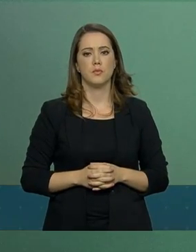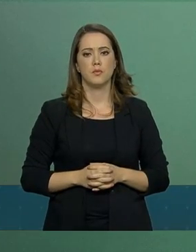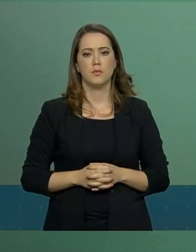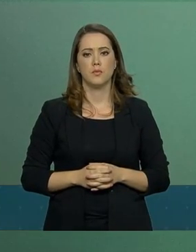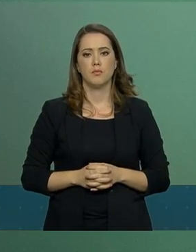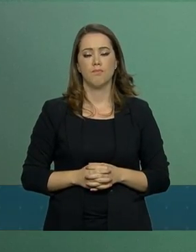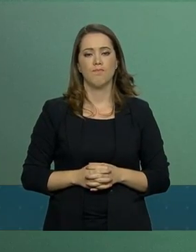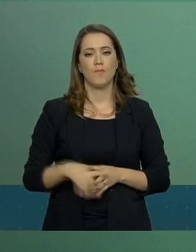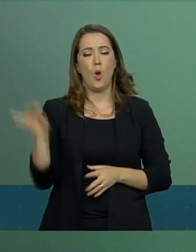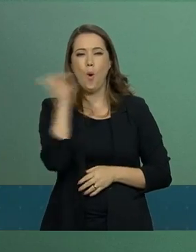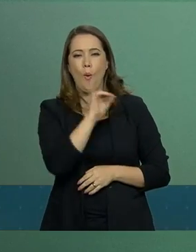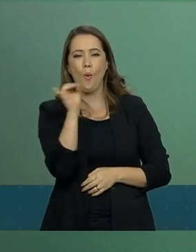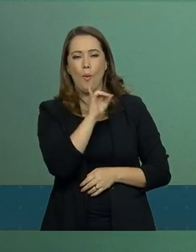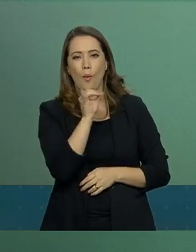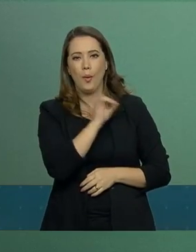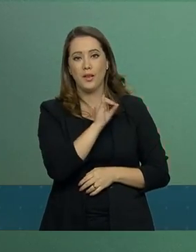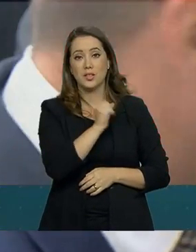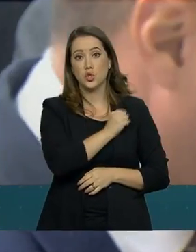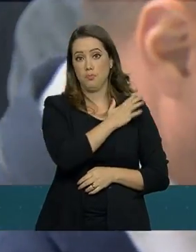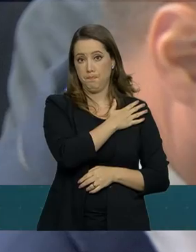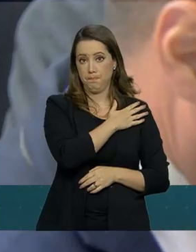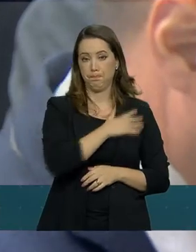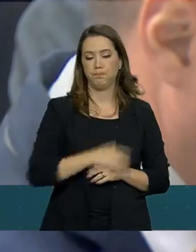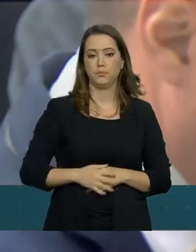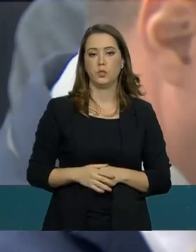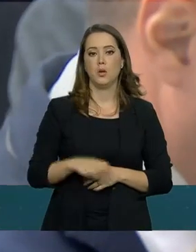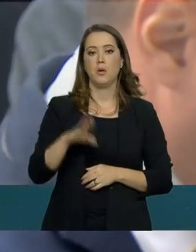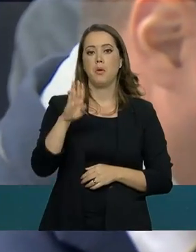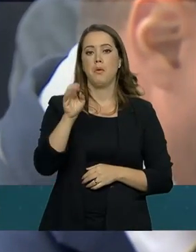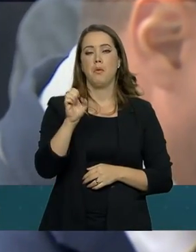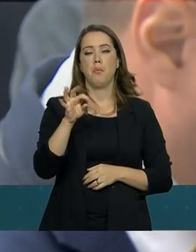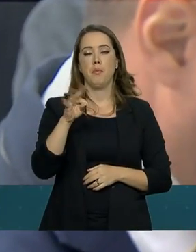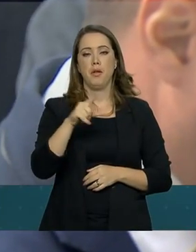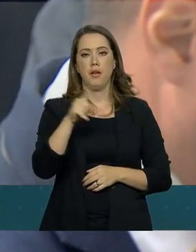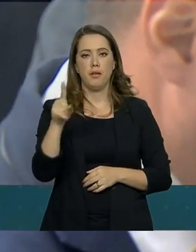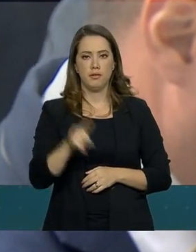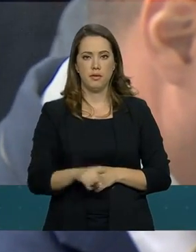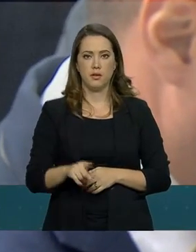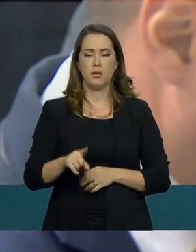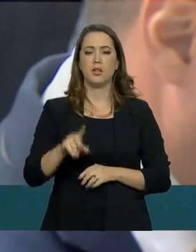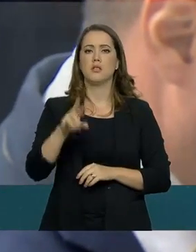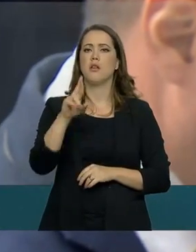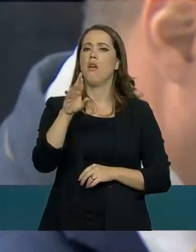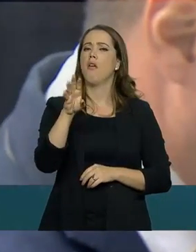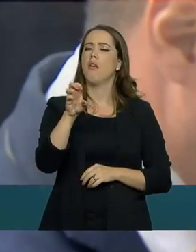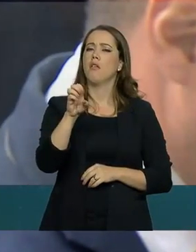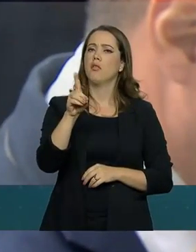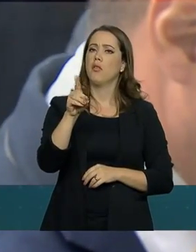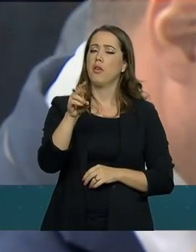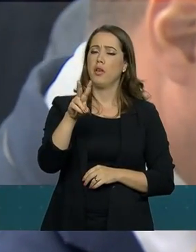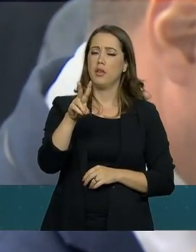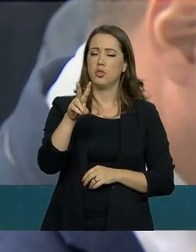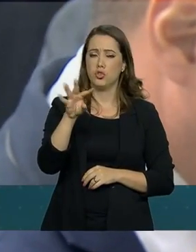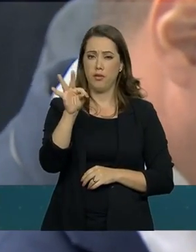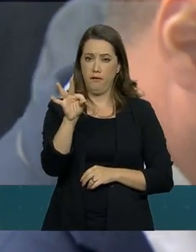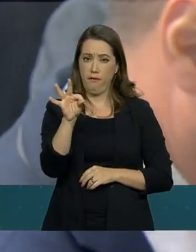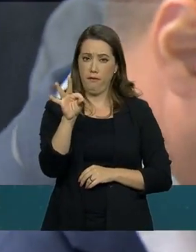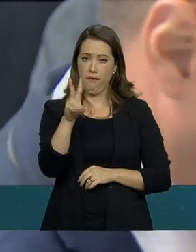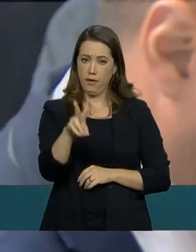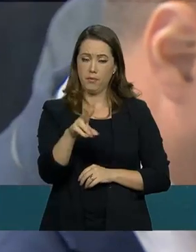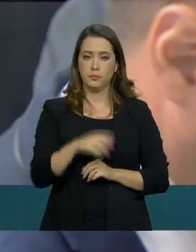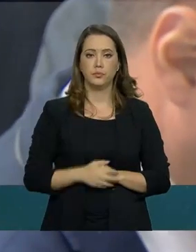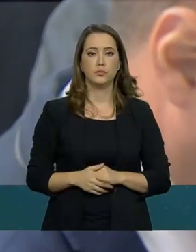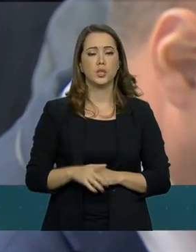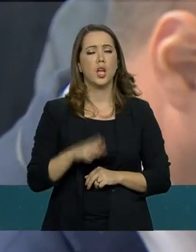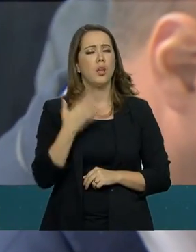Oi, general. Aqui. Beatriz, da RedeTV. Tudo bem? Bem, Beatriz. Eu queria só entender, tem alguma